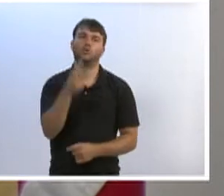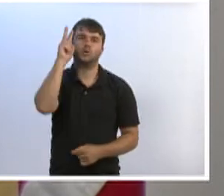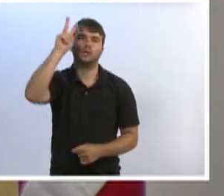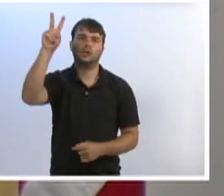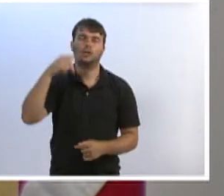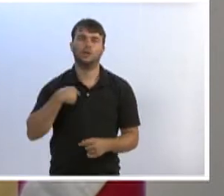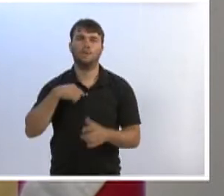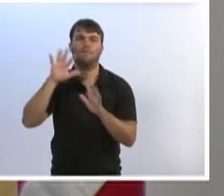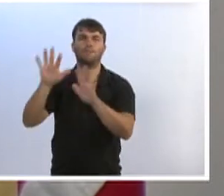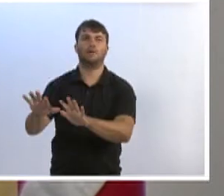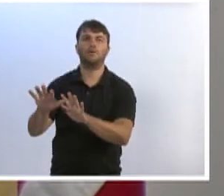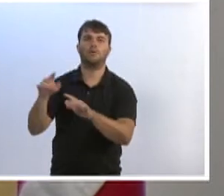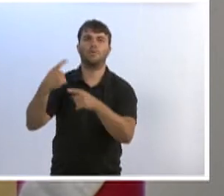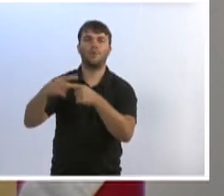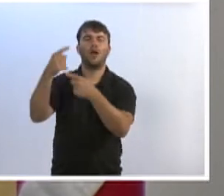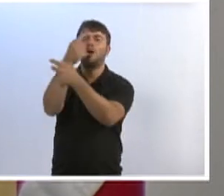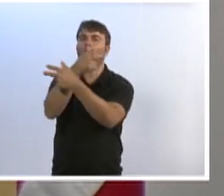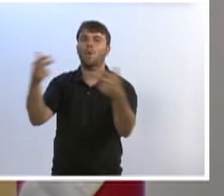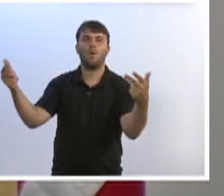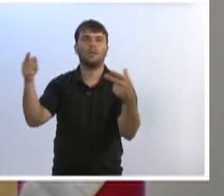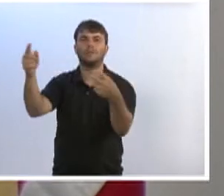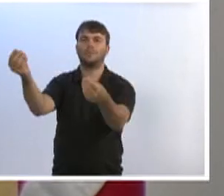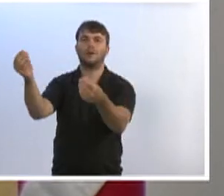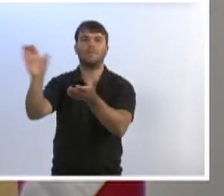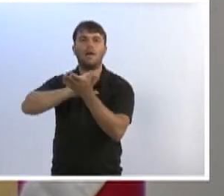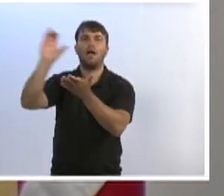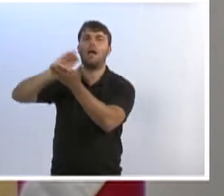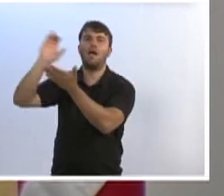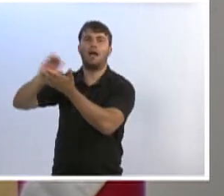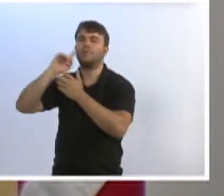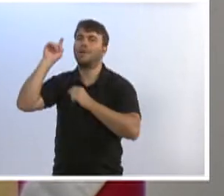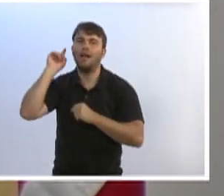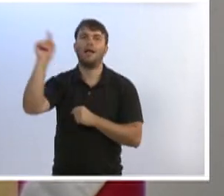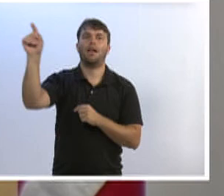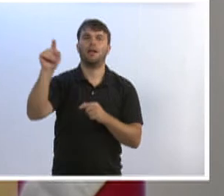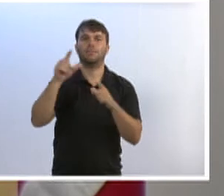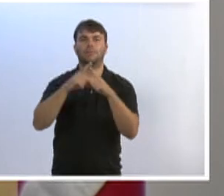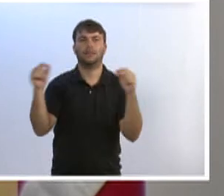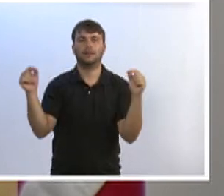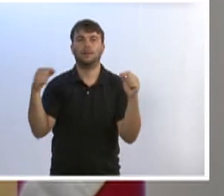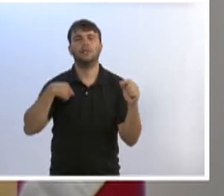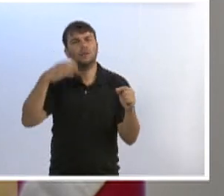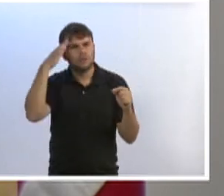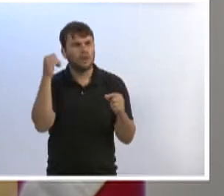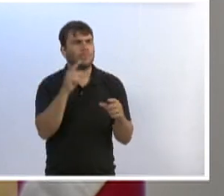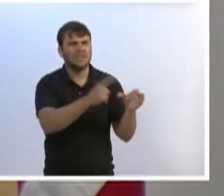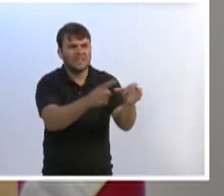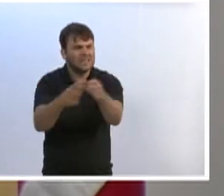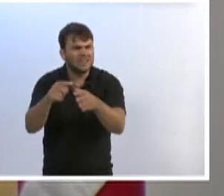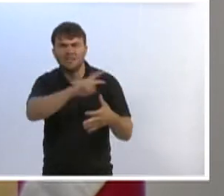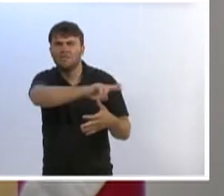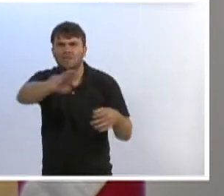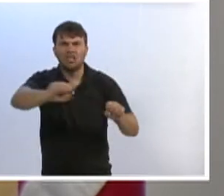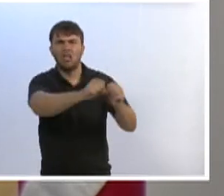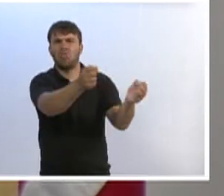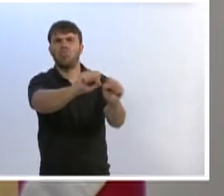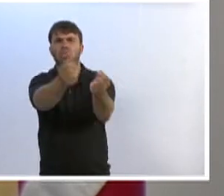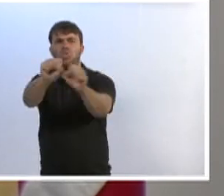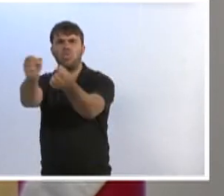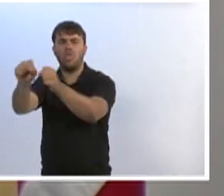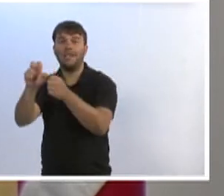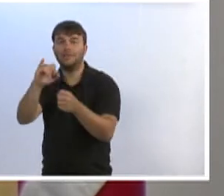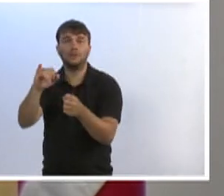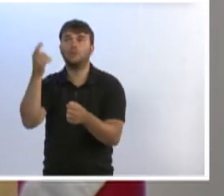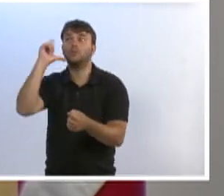de tudo, é de lá que as coisas saem, a gente sabe que as cidades estão quebradas, e se nós não trouxermos verba de lá de fora,